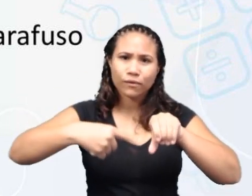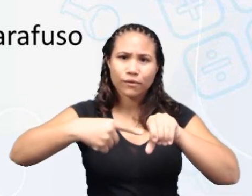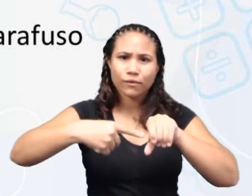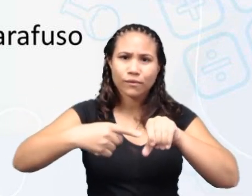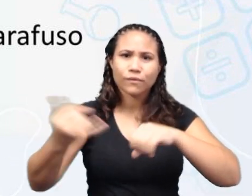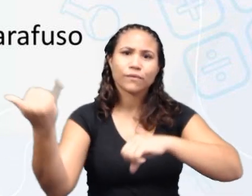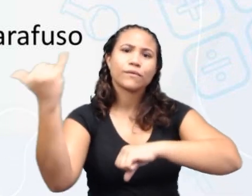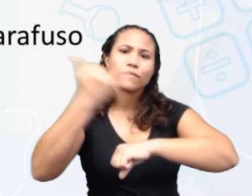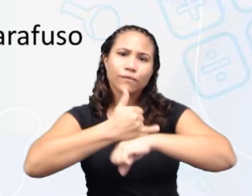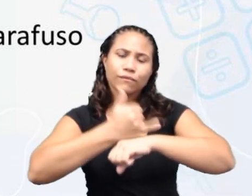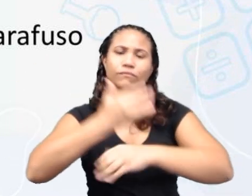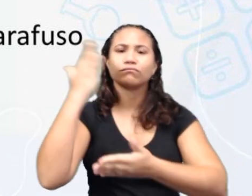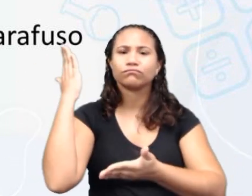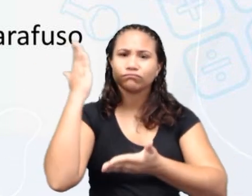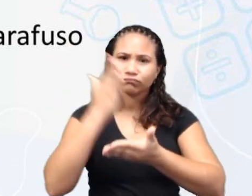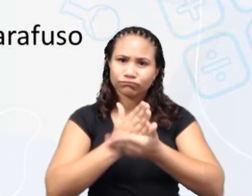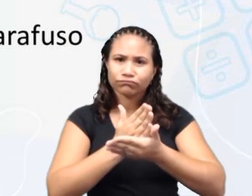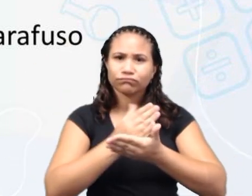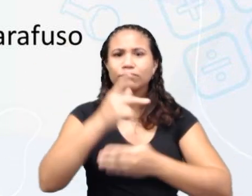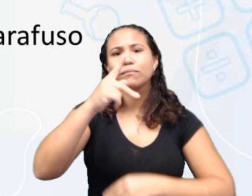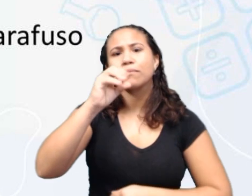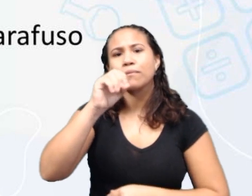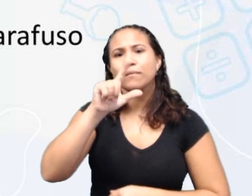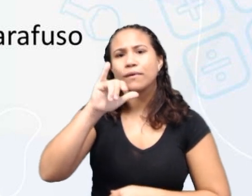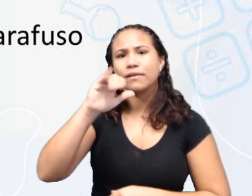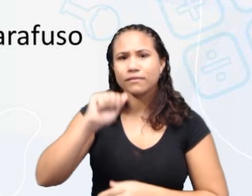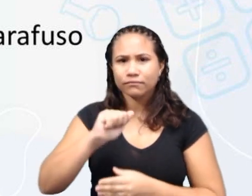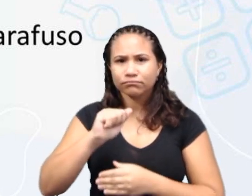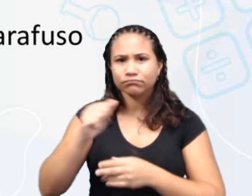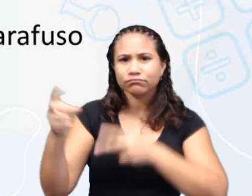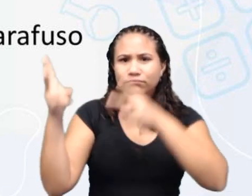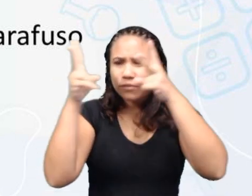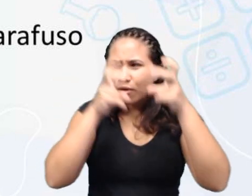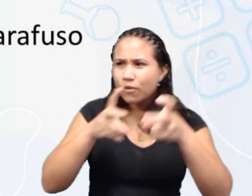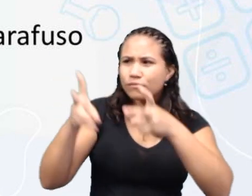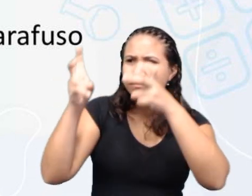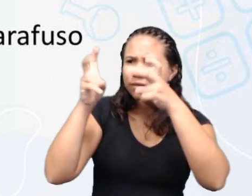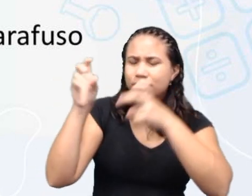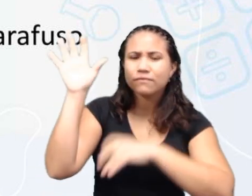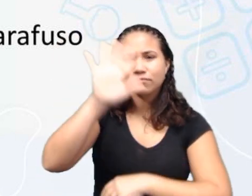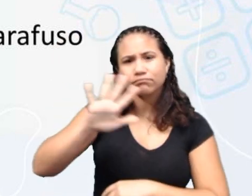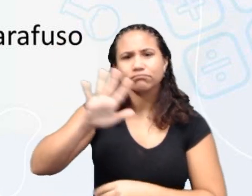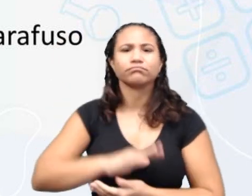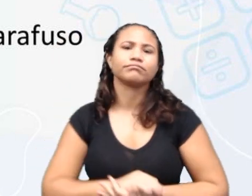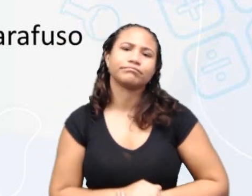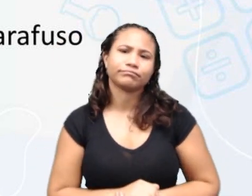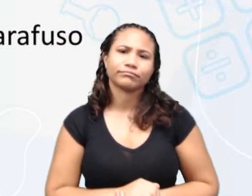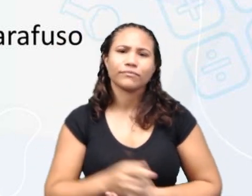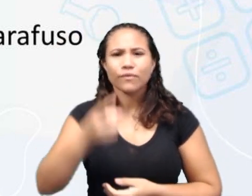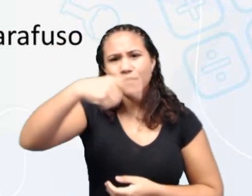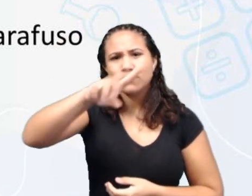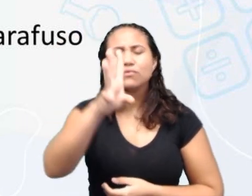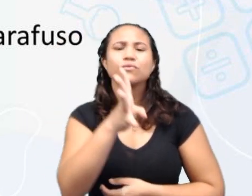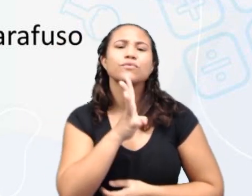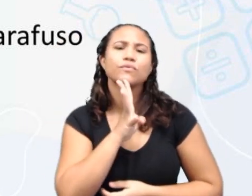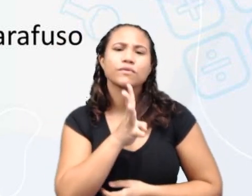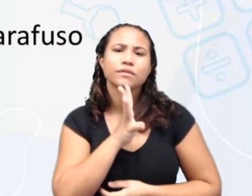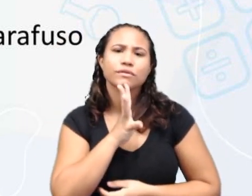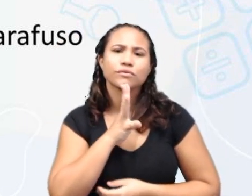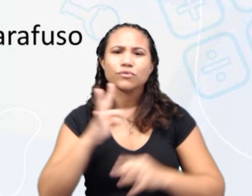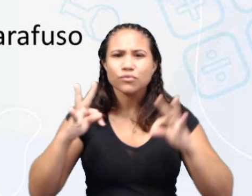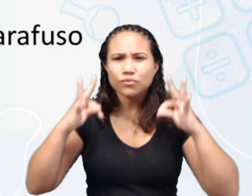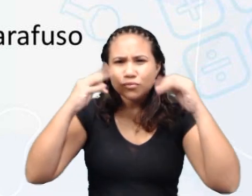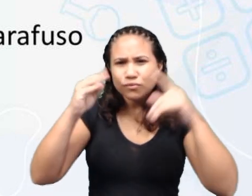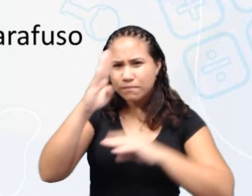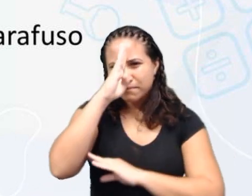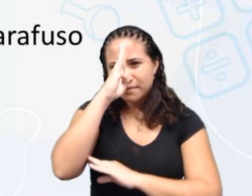polia e cunha. Observem ali o desenho da cunha. Vocês conhecem todos esses